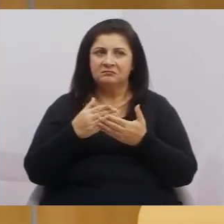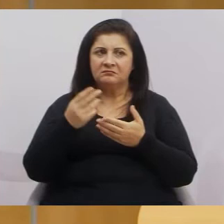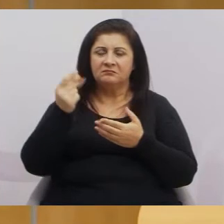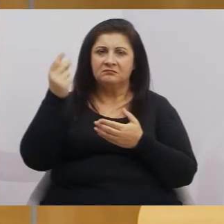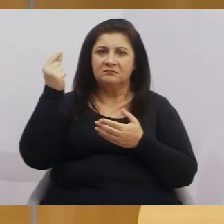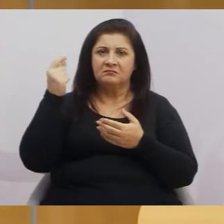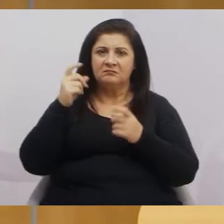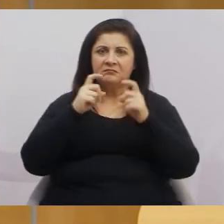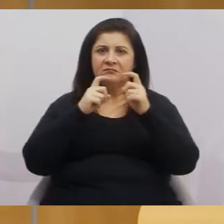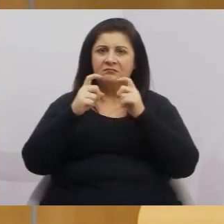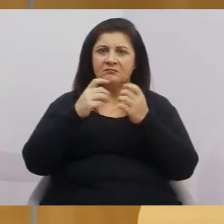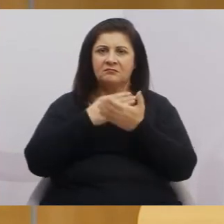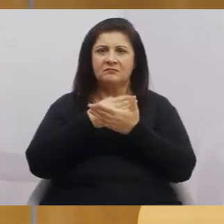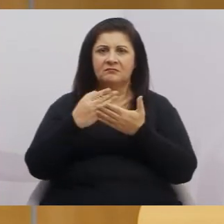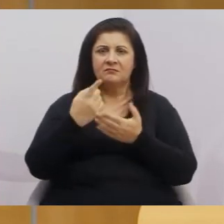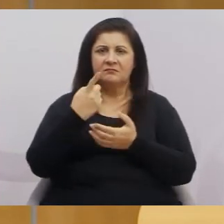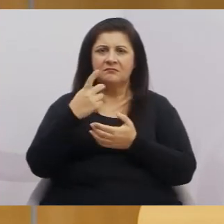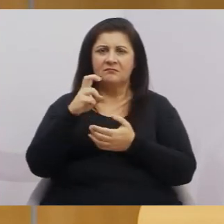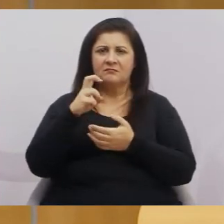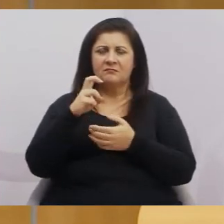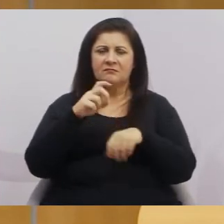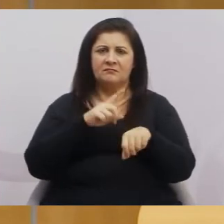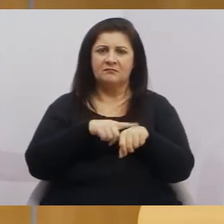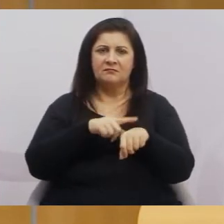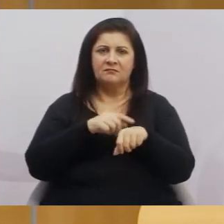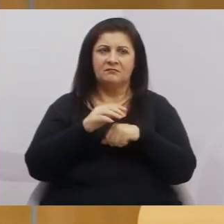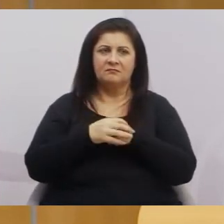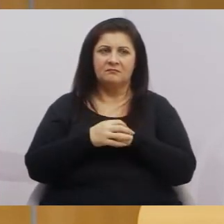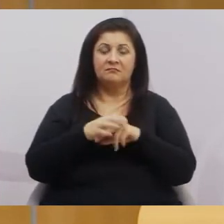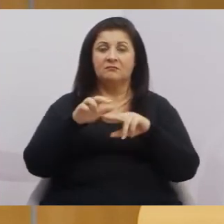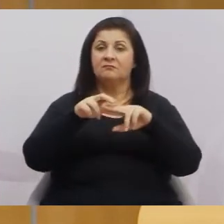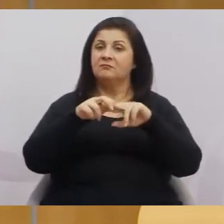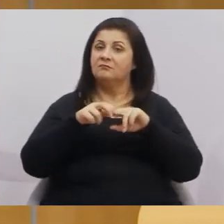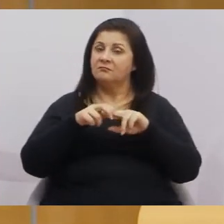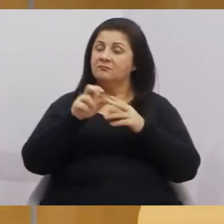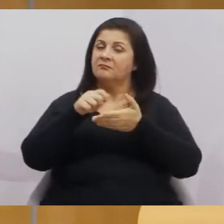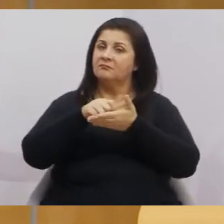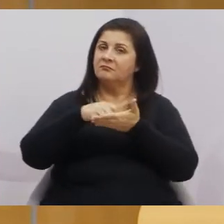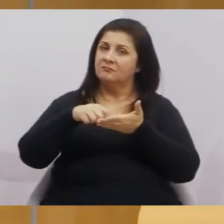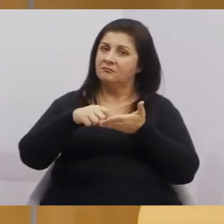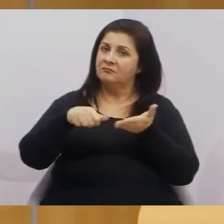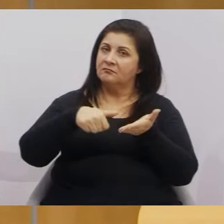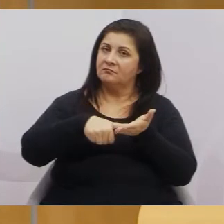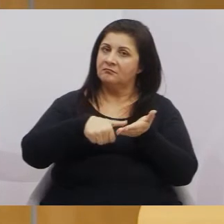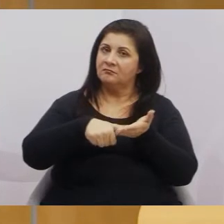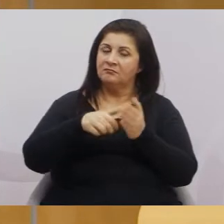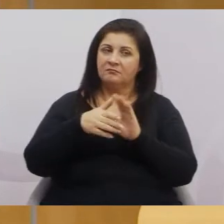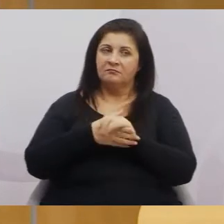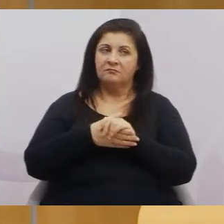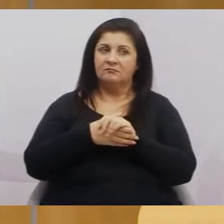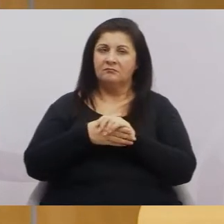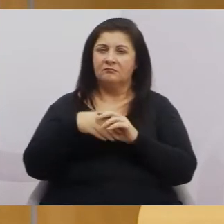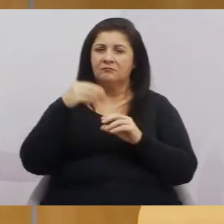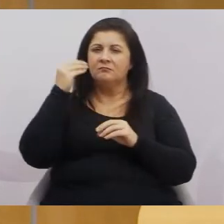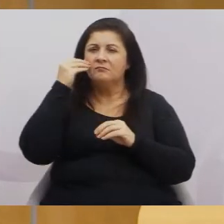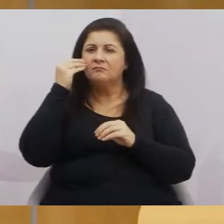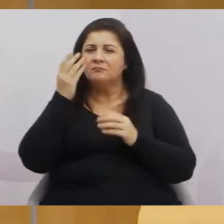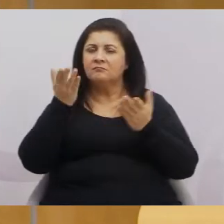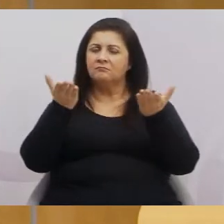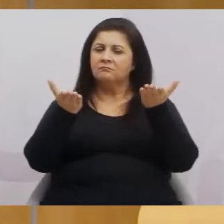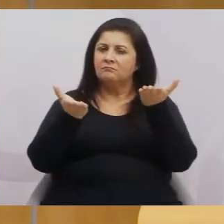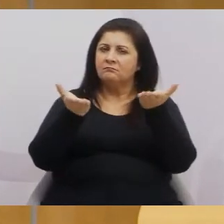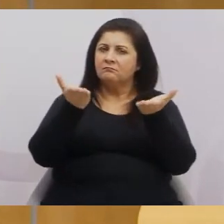partindo das 15 horas ou das 16 horas. Por isso que eu assinei o documento tentando buscar o equilíbrio para que